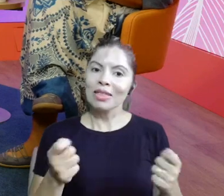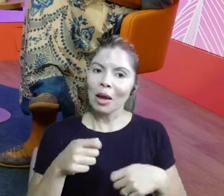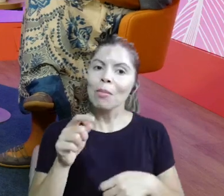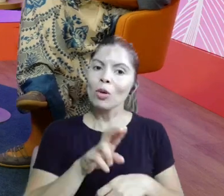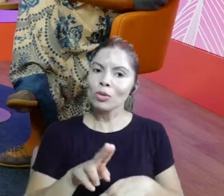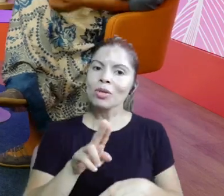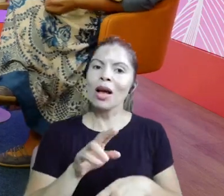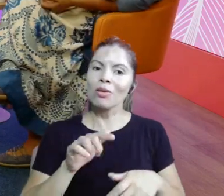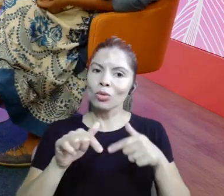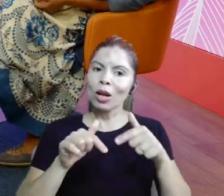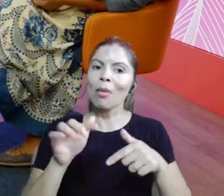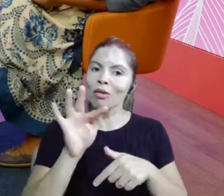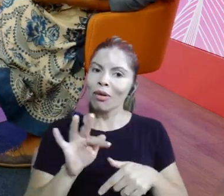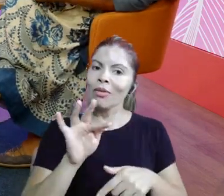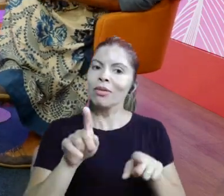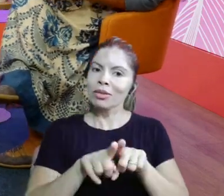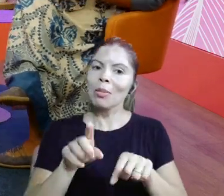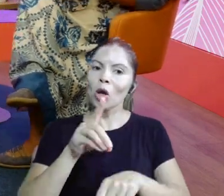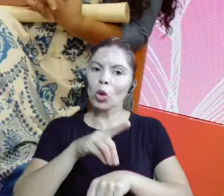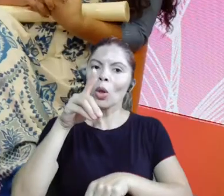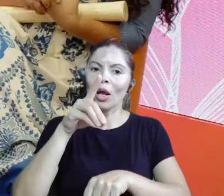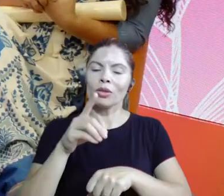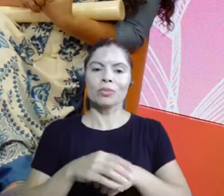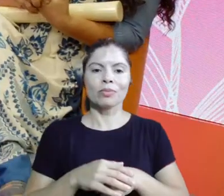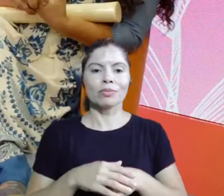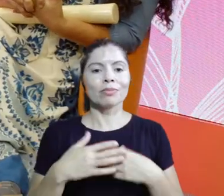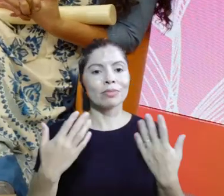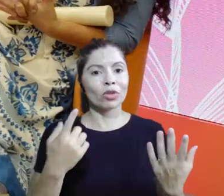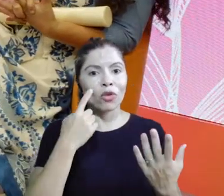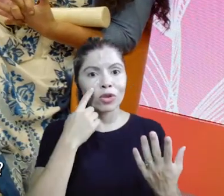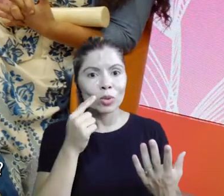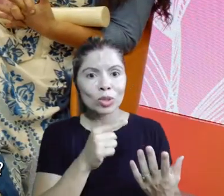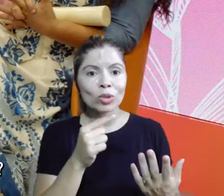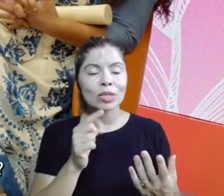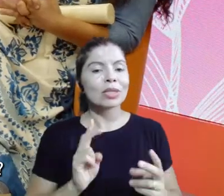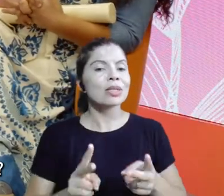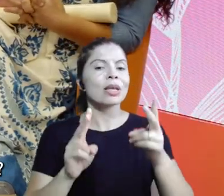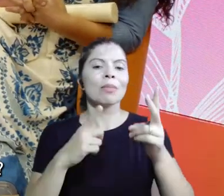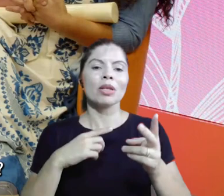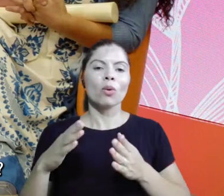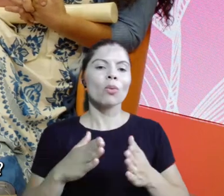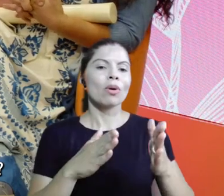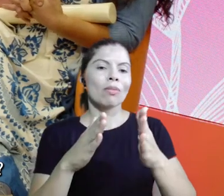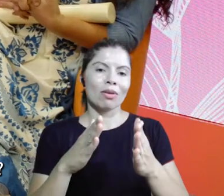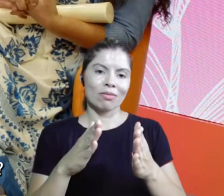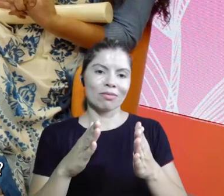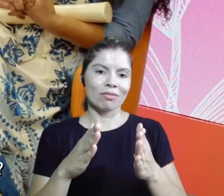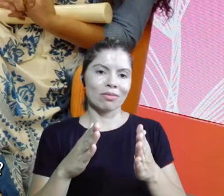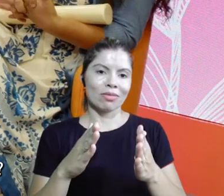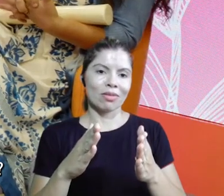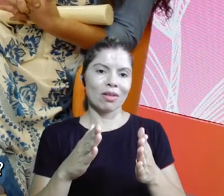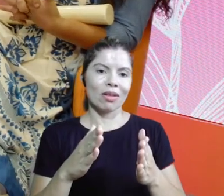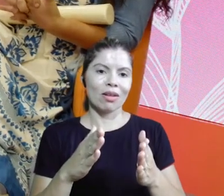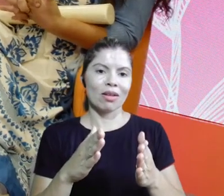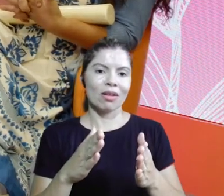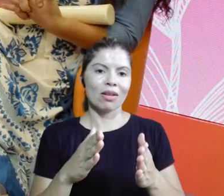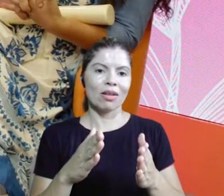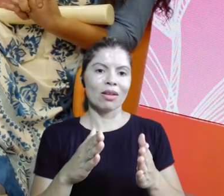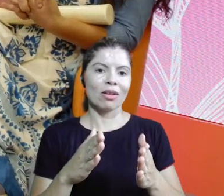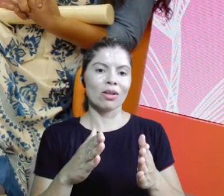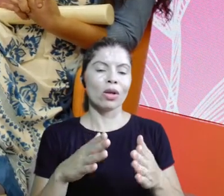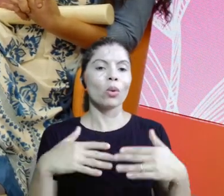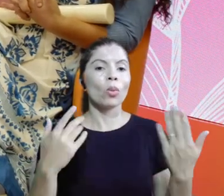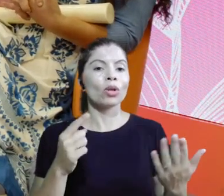doutorado, né? Exatamente. Então, isso, eu acho que pensar diferente sempre tem um caminho, gente, sempre tem um caminho, não é, eu acho que